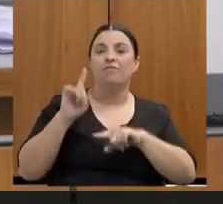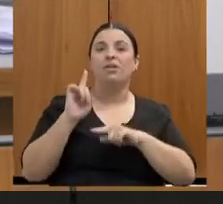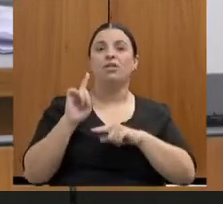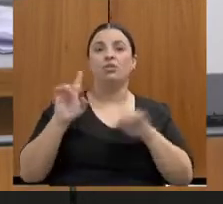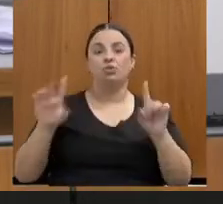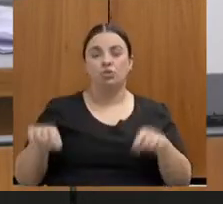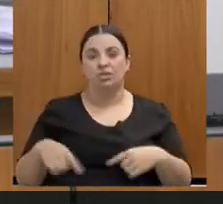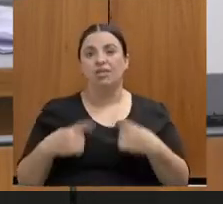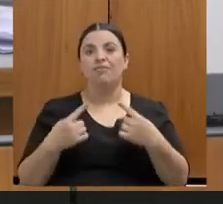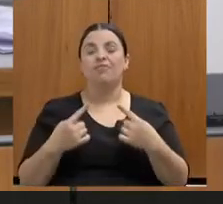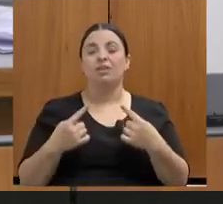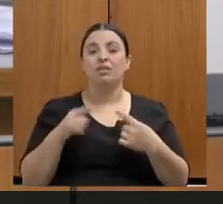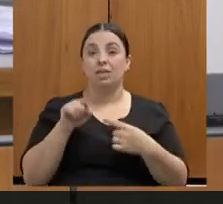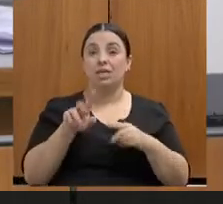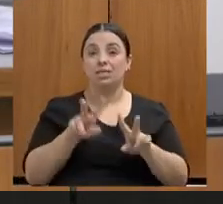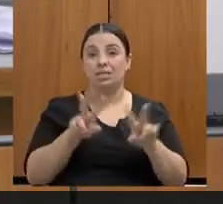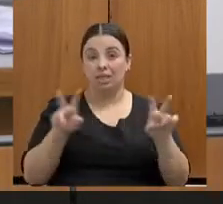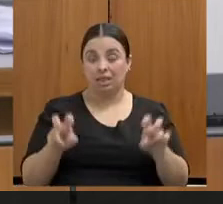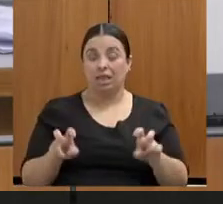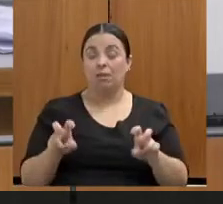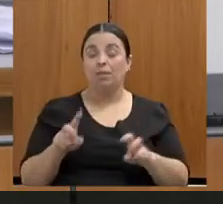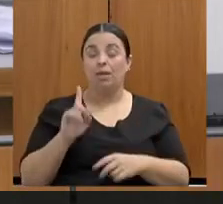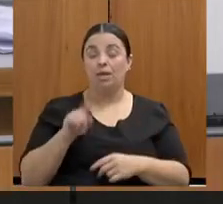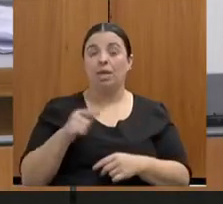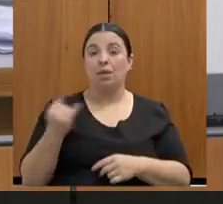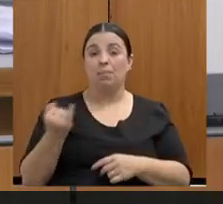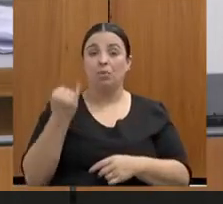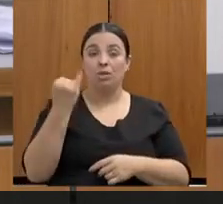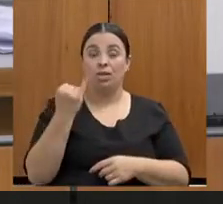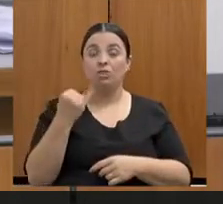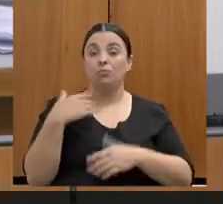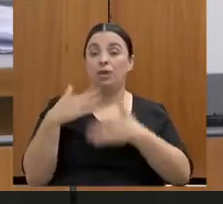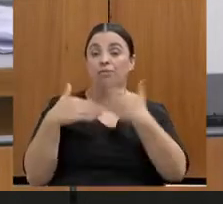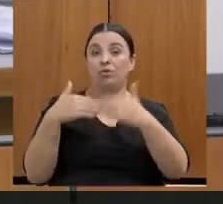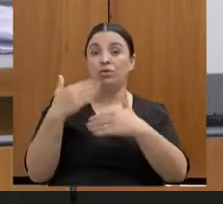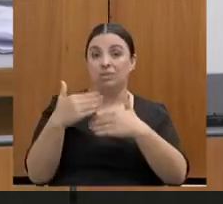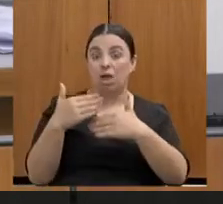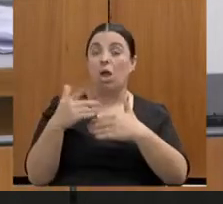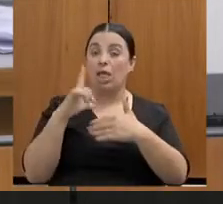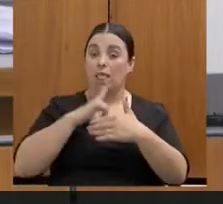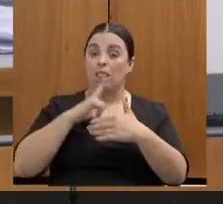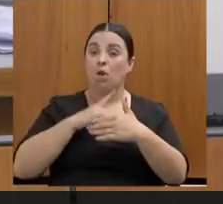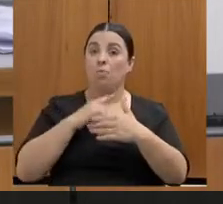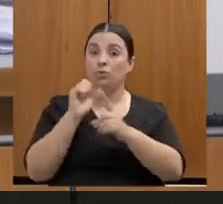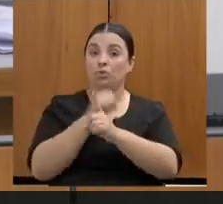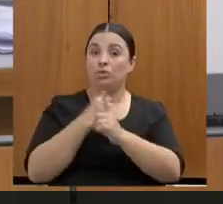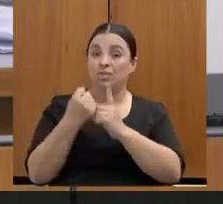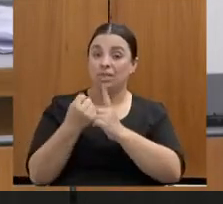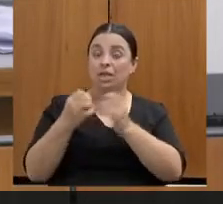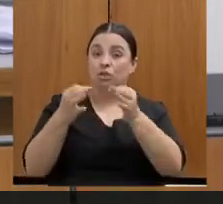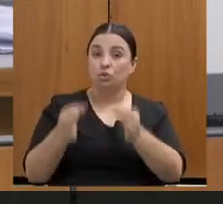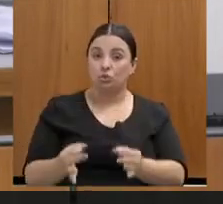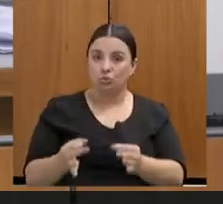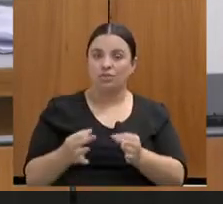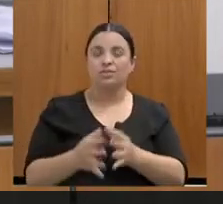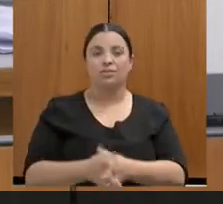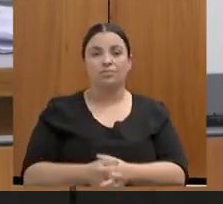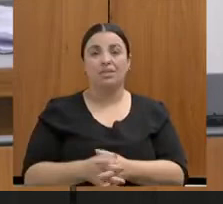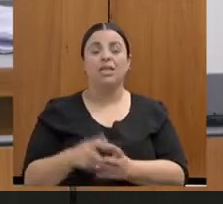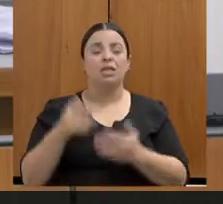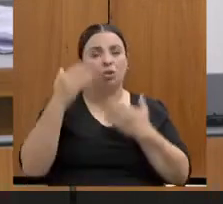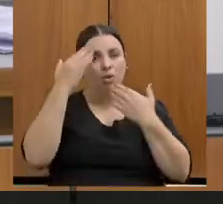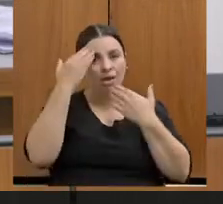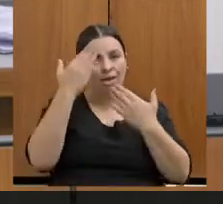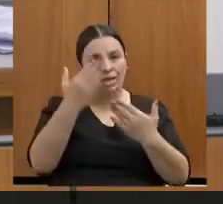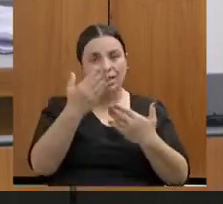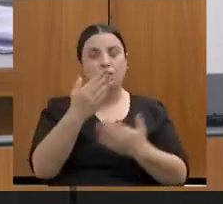nesse tema que é crucial para a evolução de uma sociedade justa. Eu agradeço, então, a deputada Ana